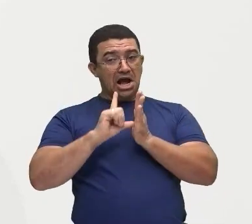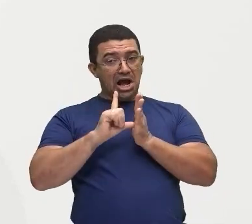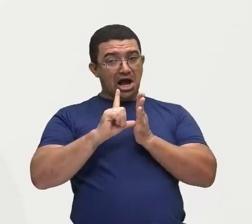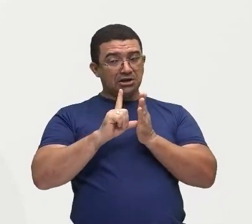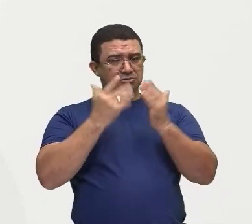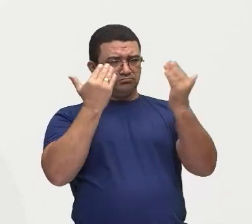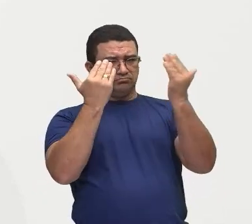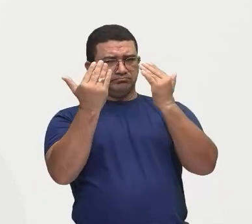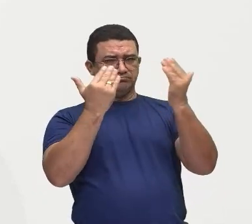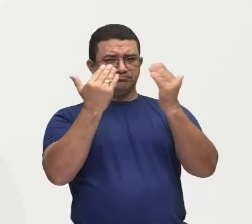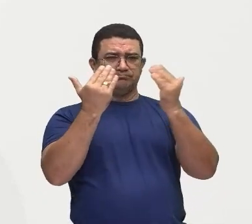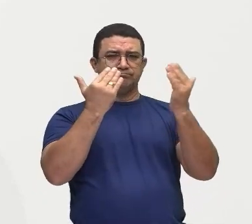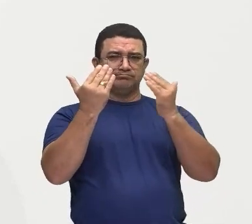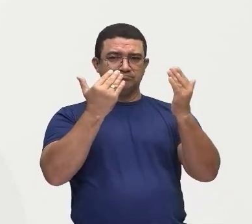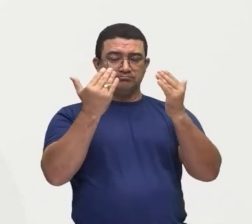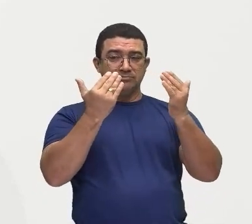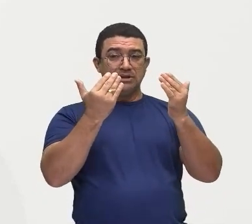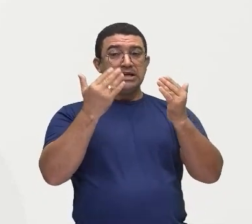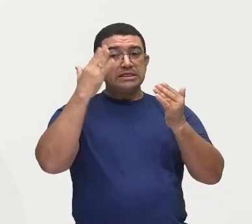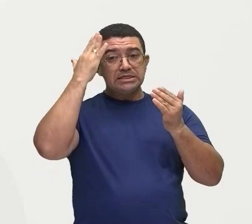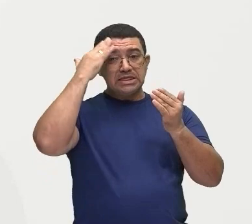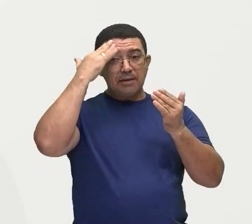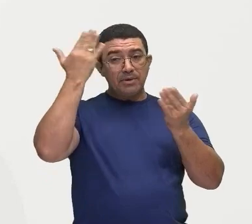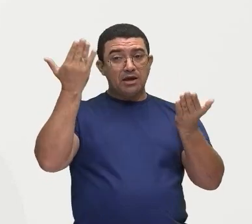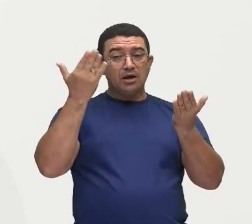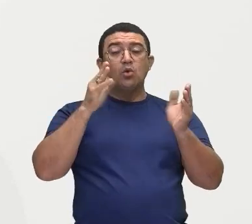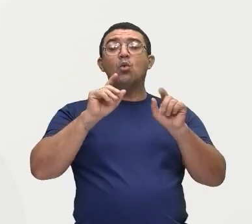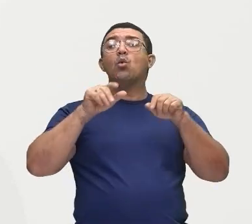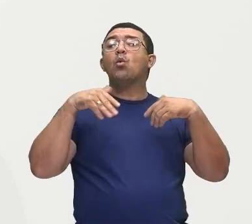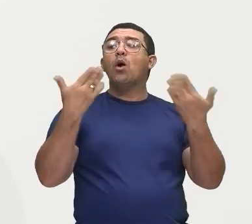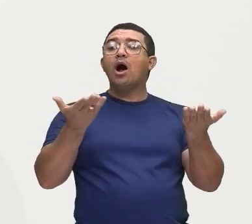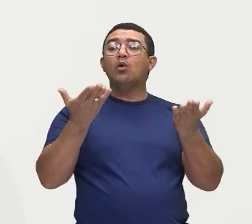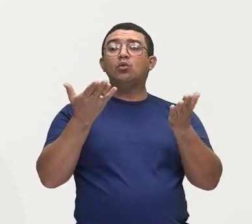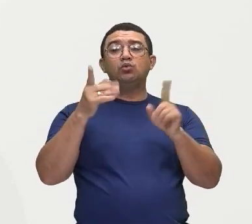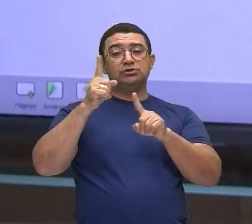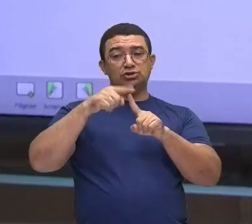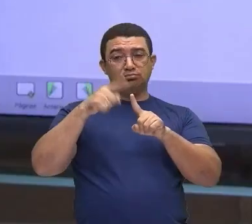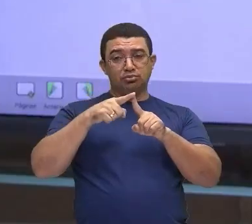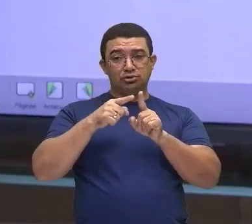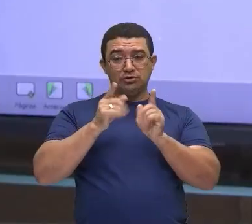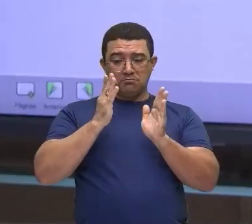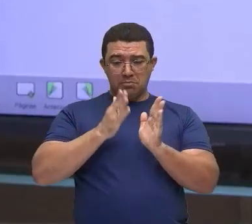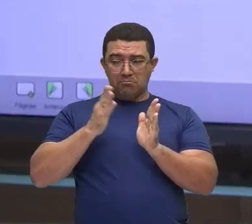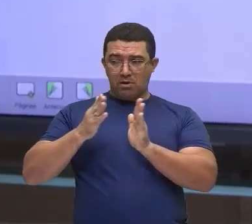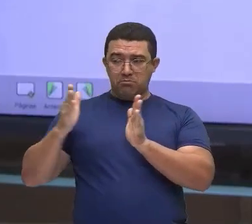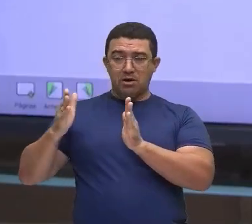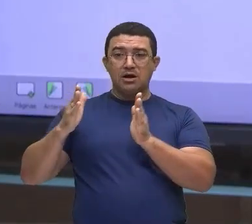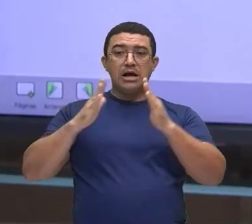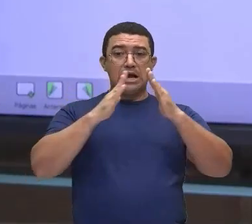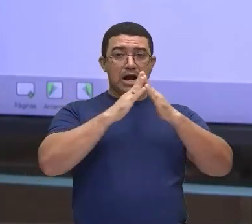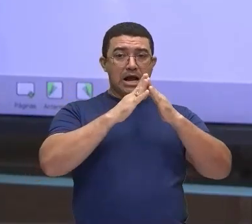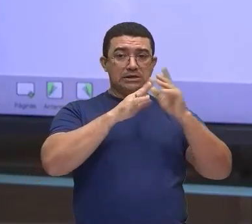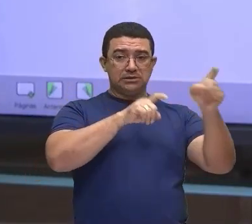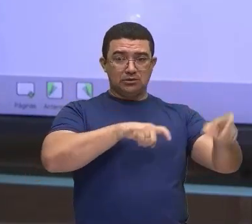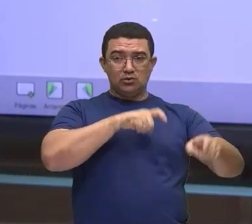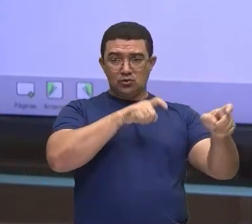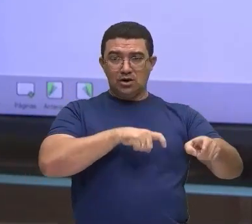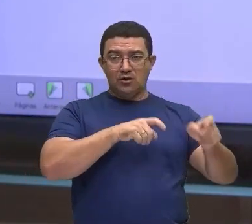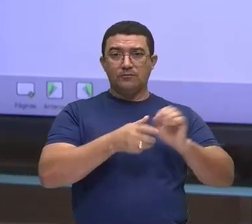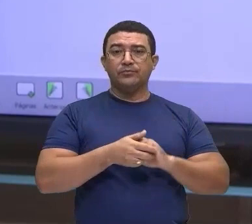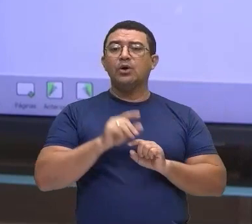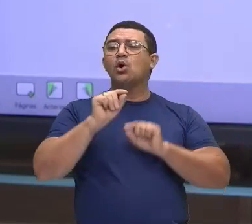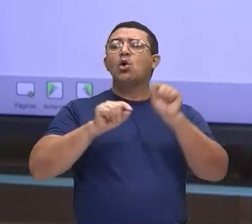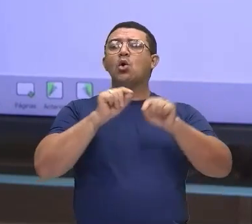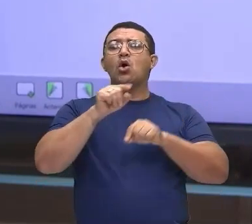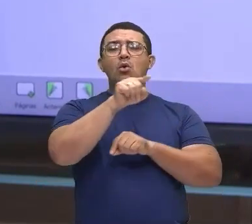relação a esses módulos fiscais ou rurais, né? Que são essas propriedades agrárias, né? Como é que